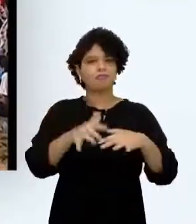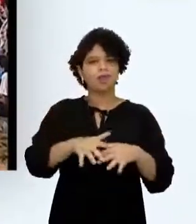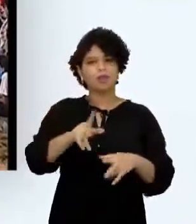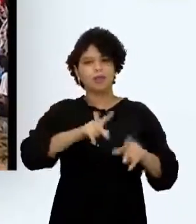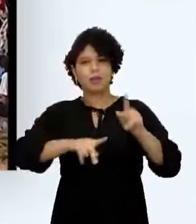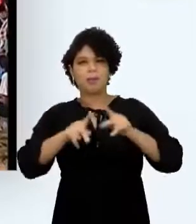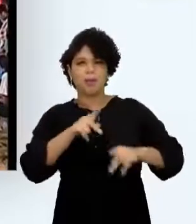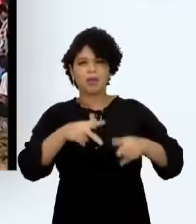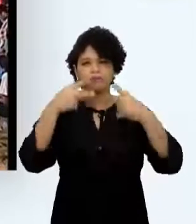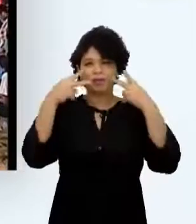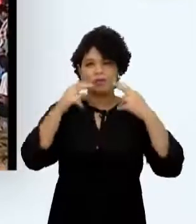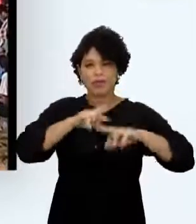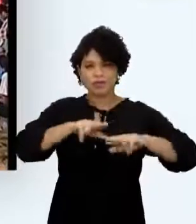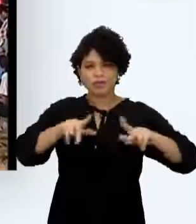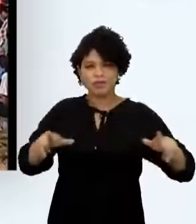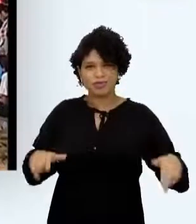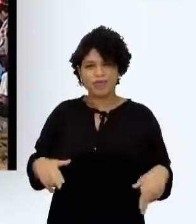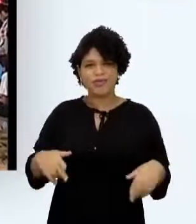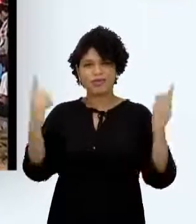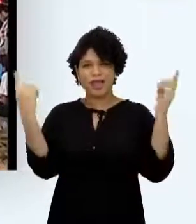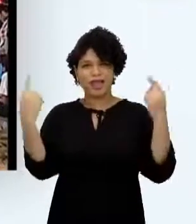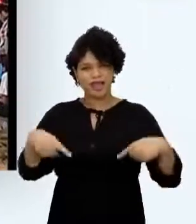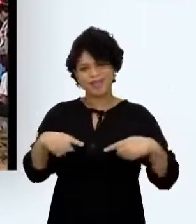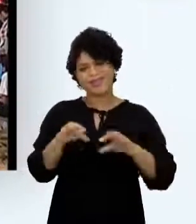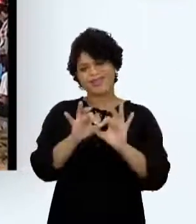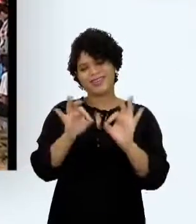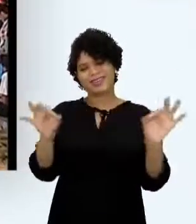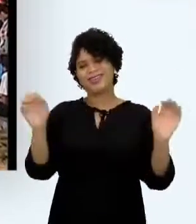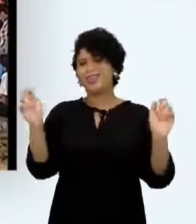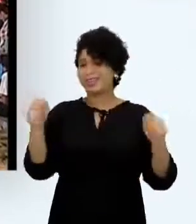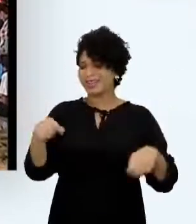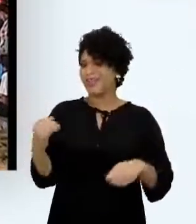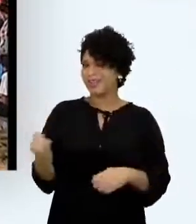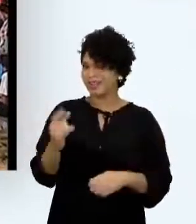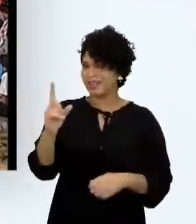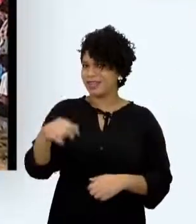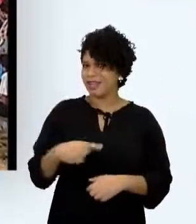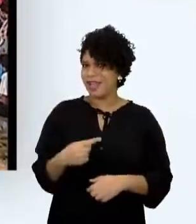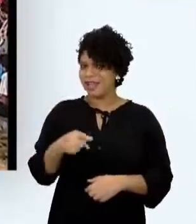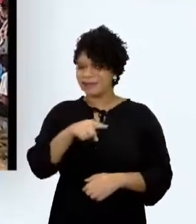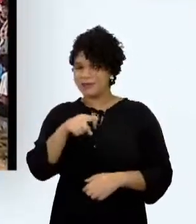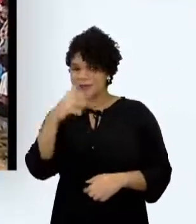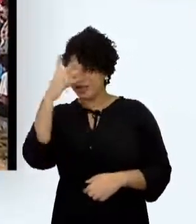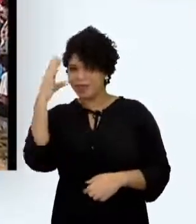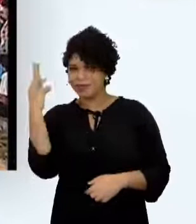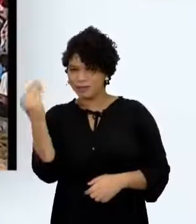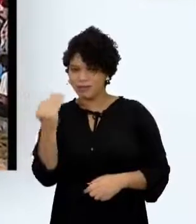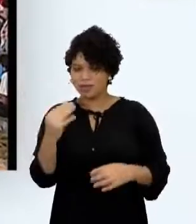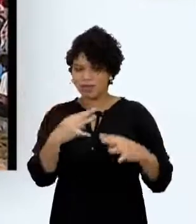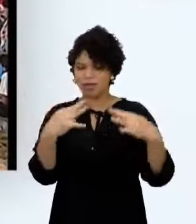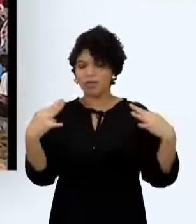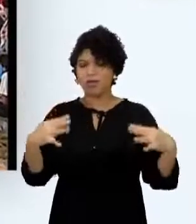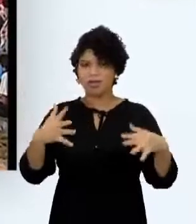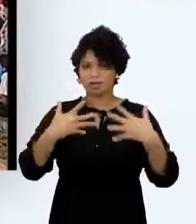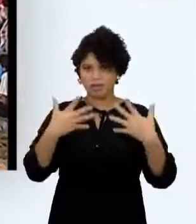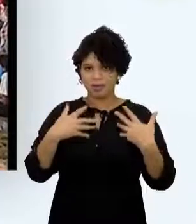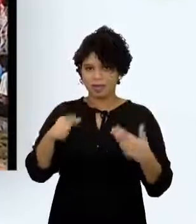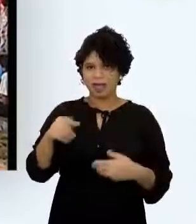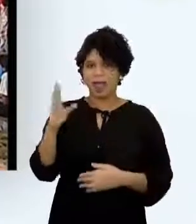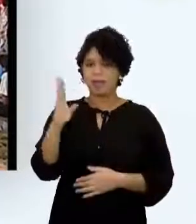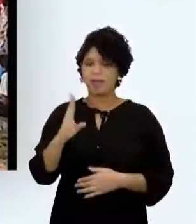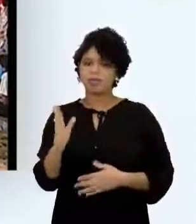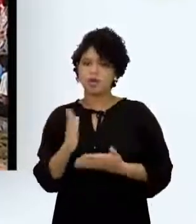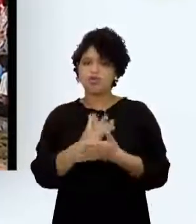diferentes Mas aquela disputa saudável na hora da partida faz parte e olha, está empolgando o público Neste final de semana, o Brasil, ou melhor,